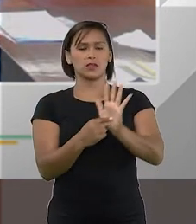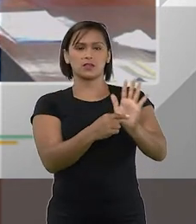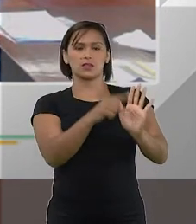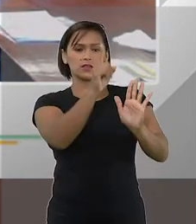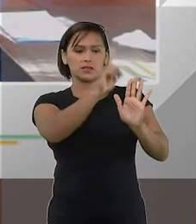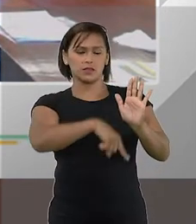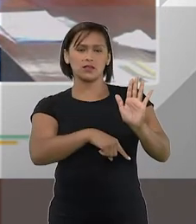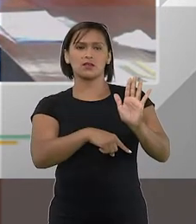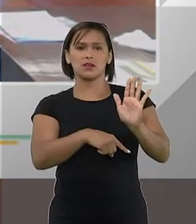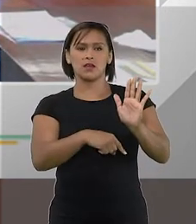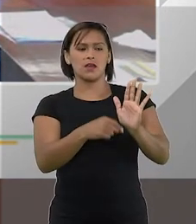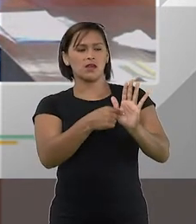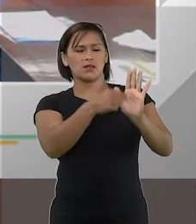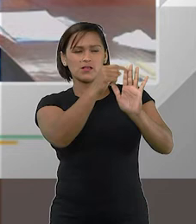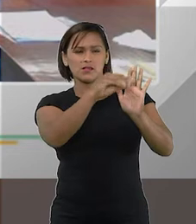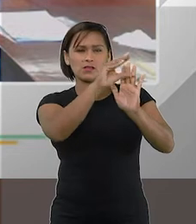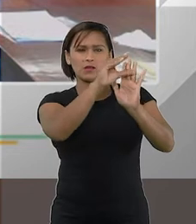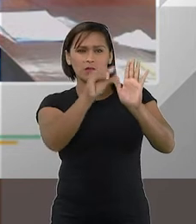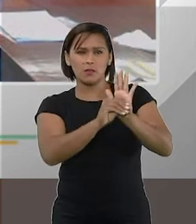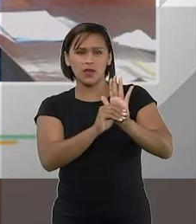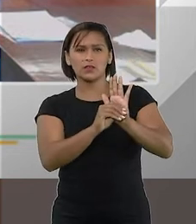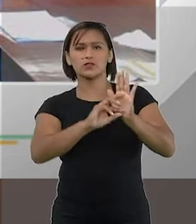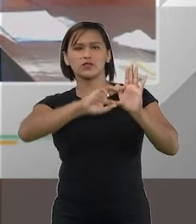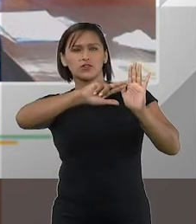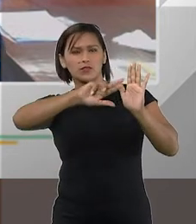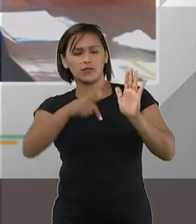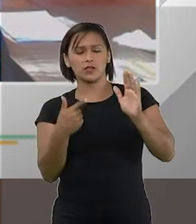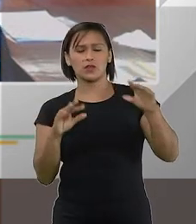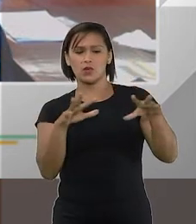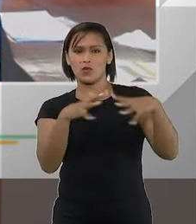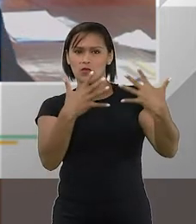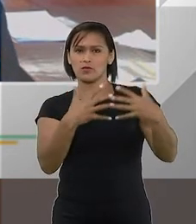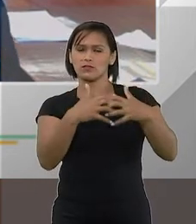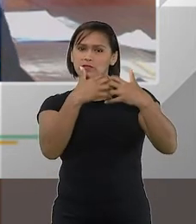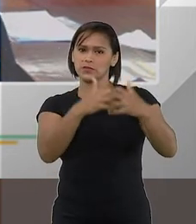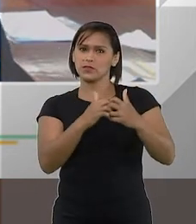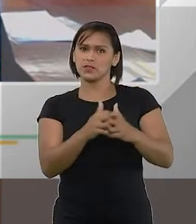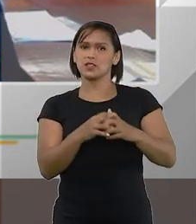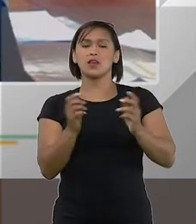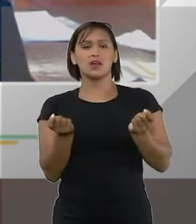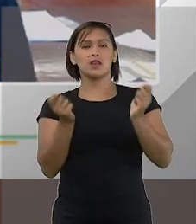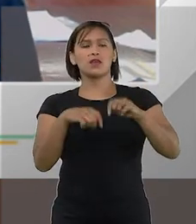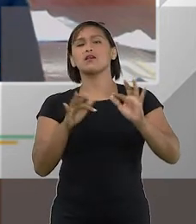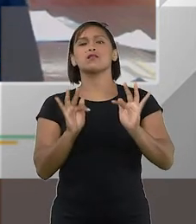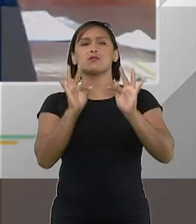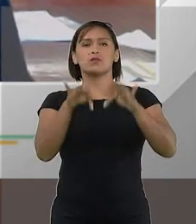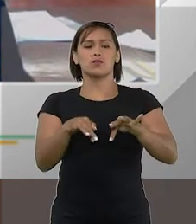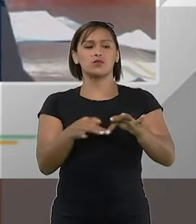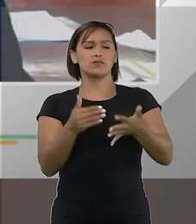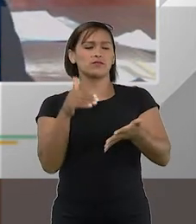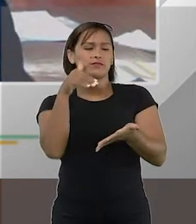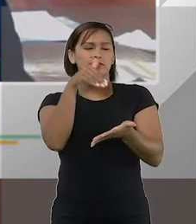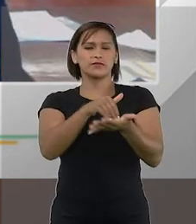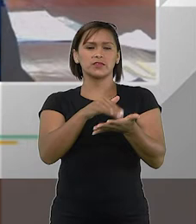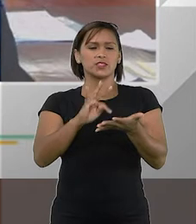para os métodos alternativos de solução de conflitos. Por fim, há